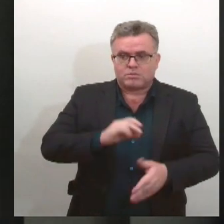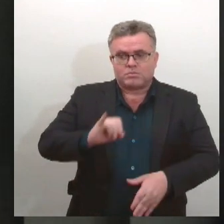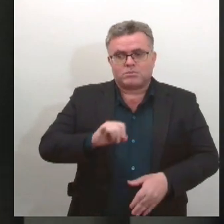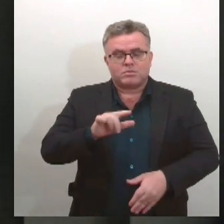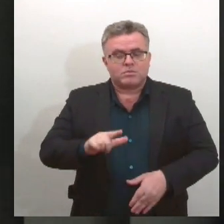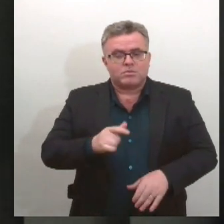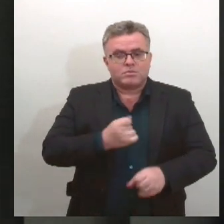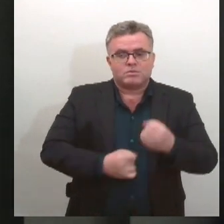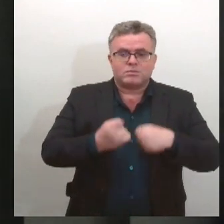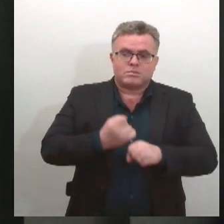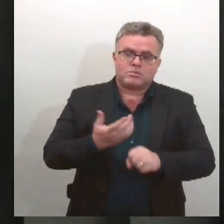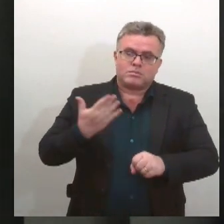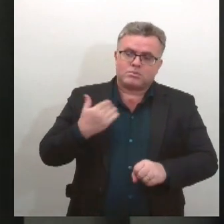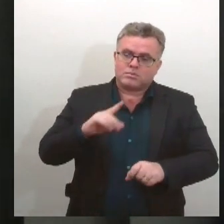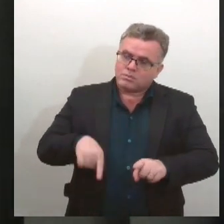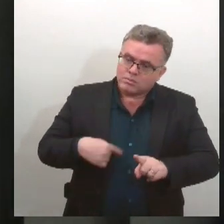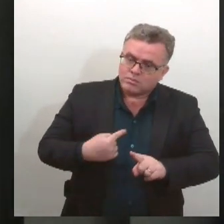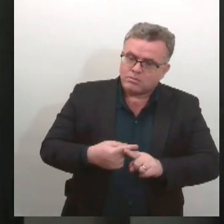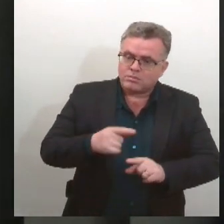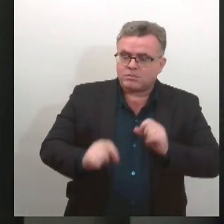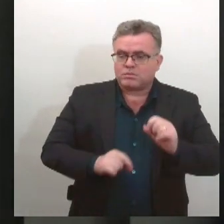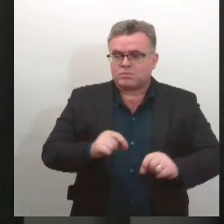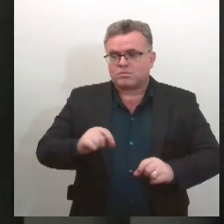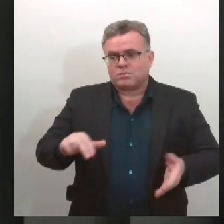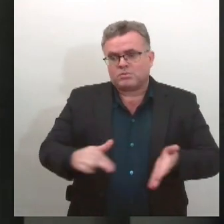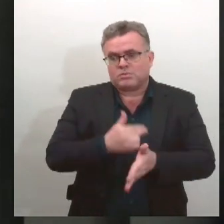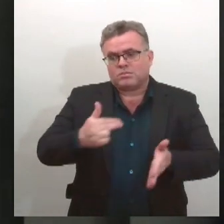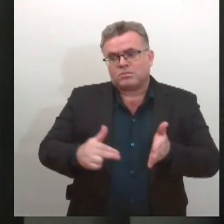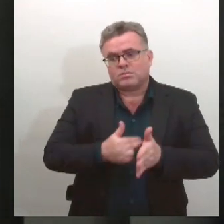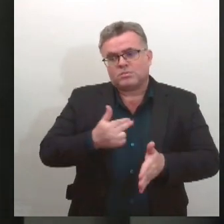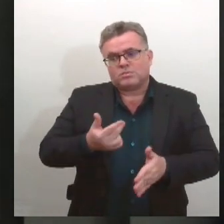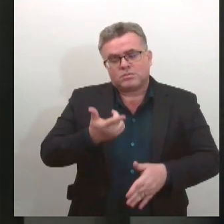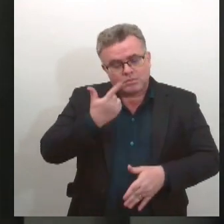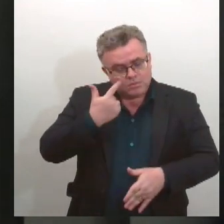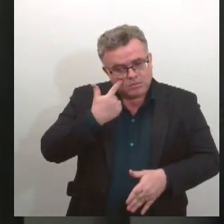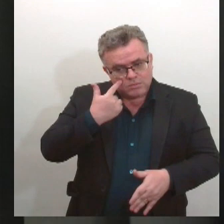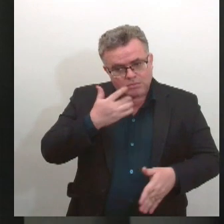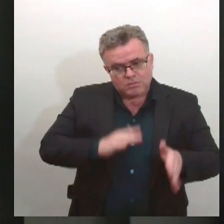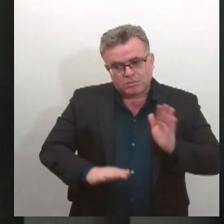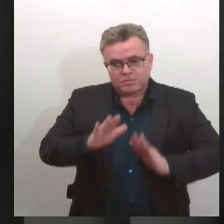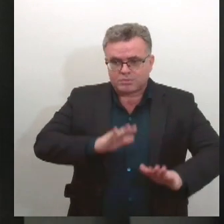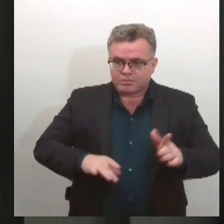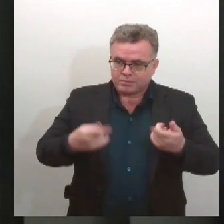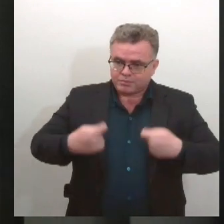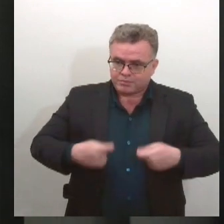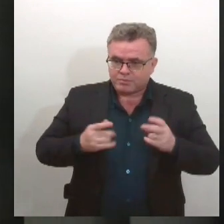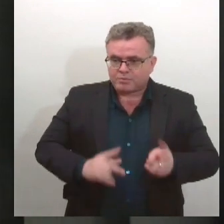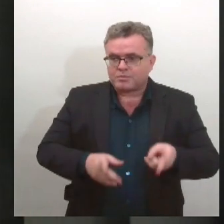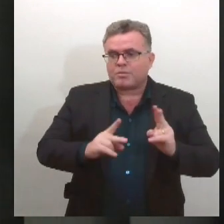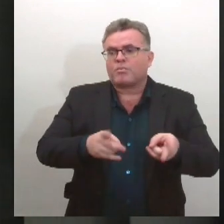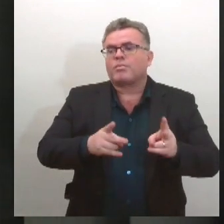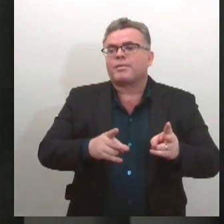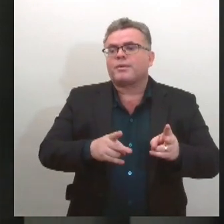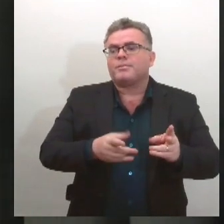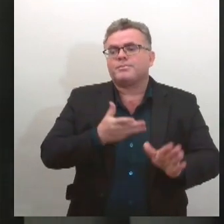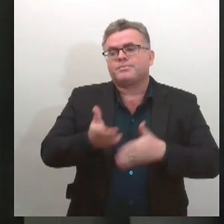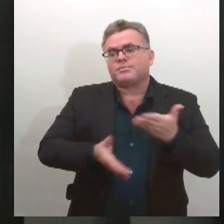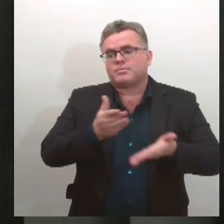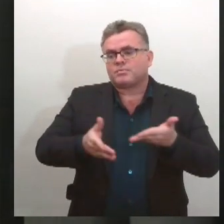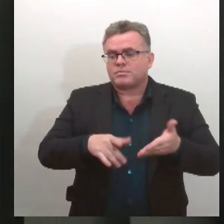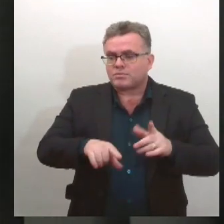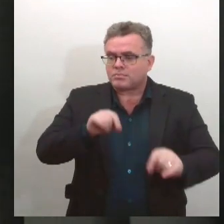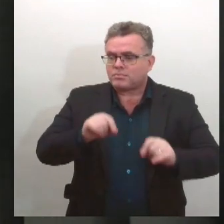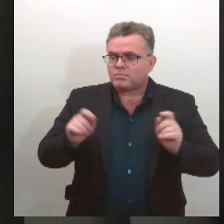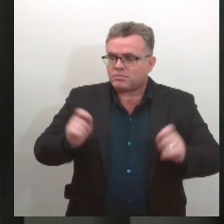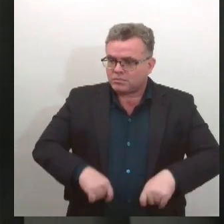a oferta de cirurgias com a diminuição do tempo de espera dos usuários para a realização de procedimentos seletivos de média e